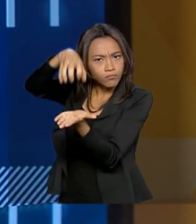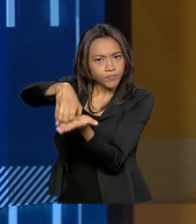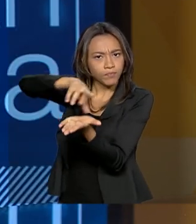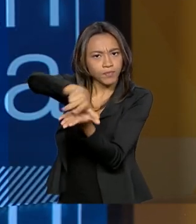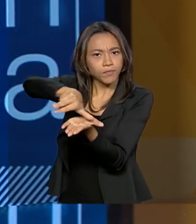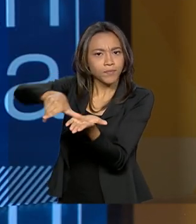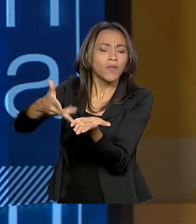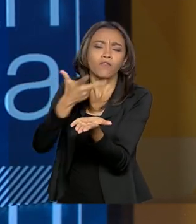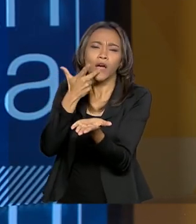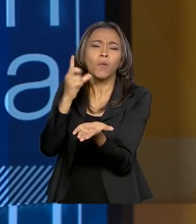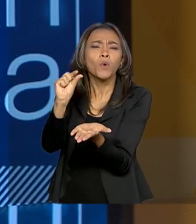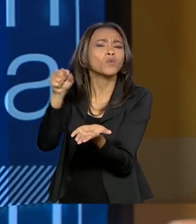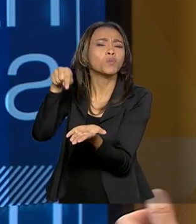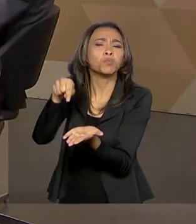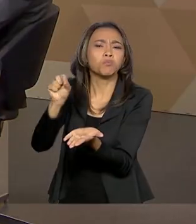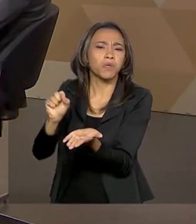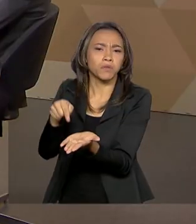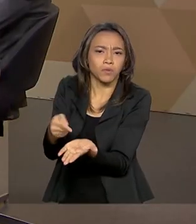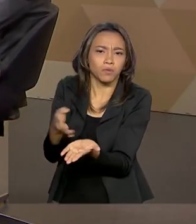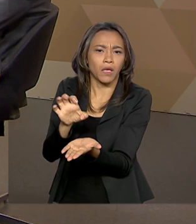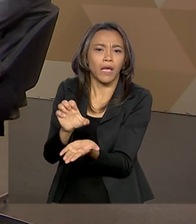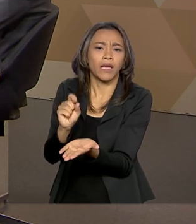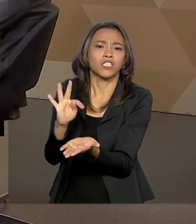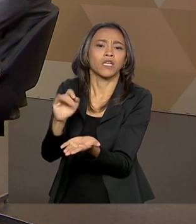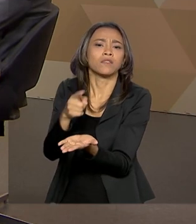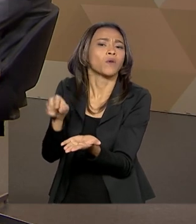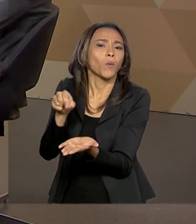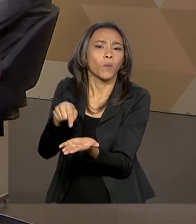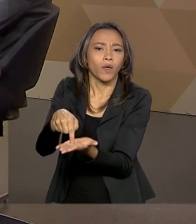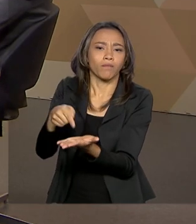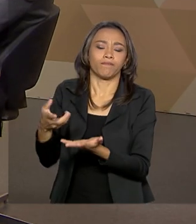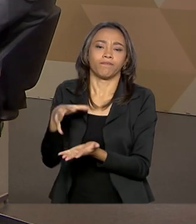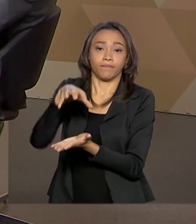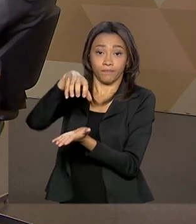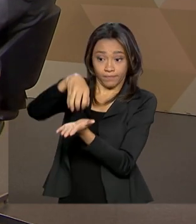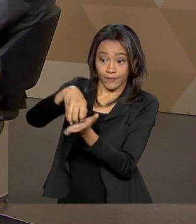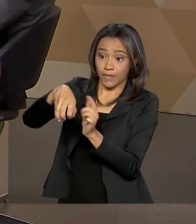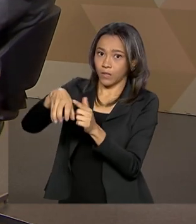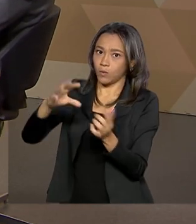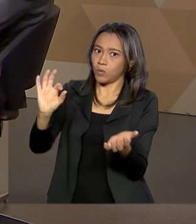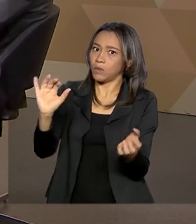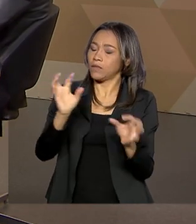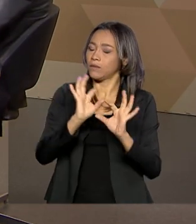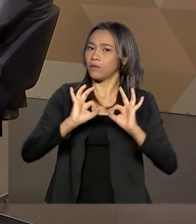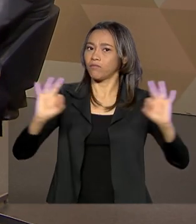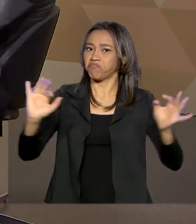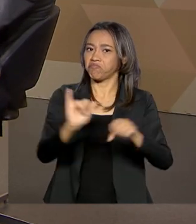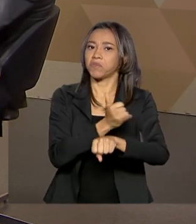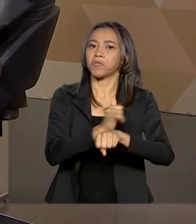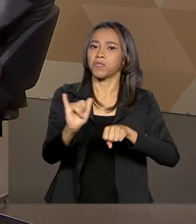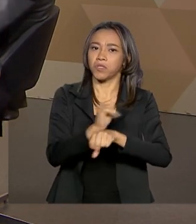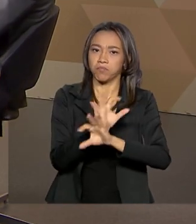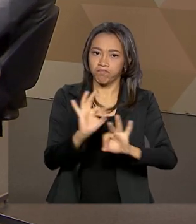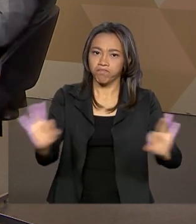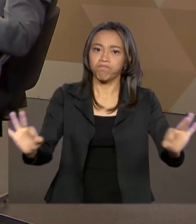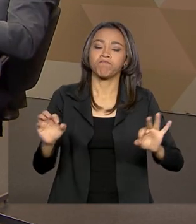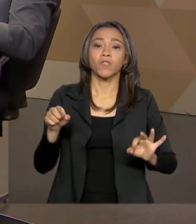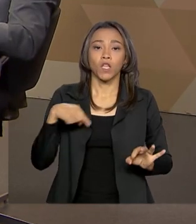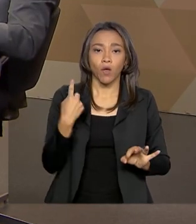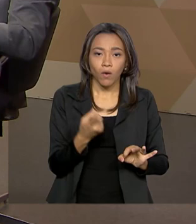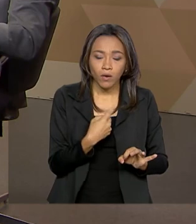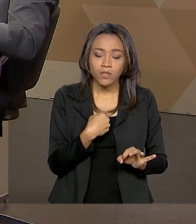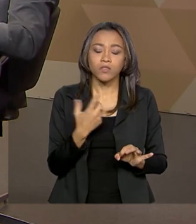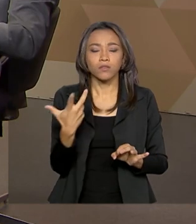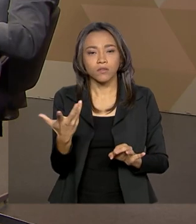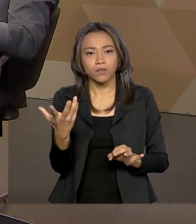o Estação Cidadania para a gente. Olha, o Estação Cidadania é um mecanismo incrível. A gente está construindo esses equipamentos